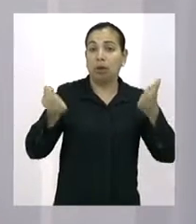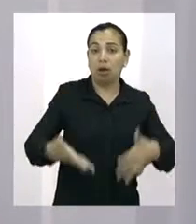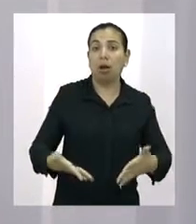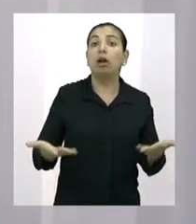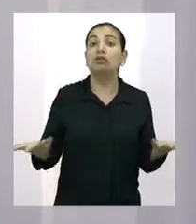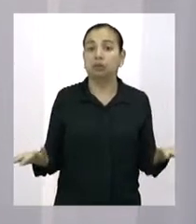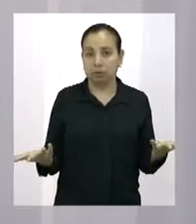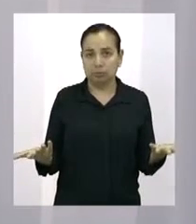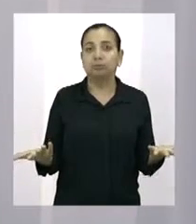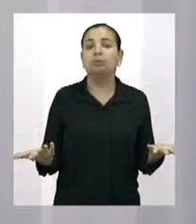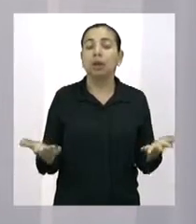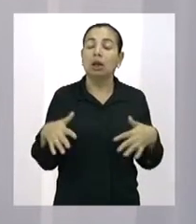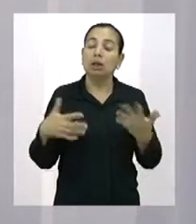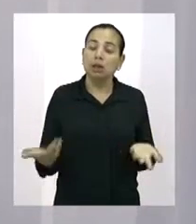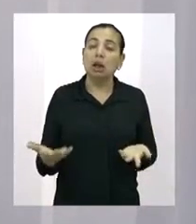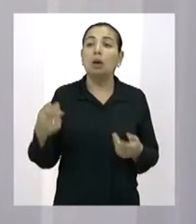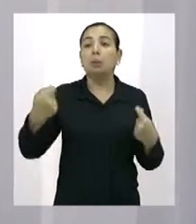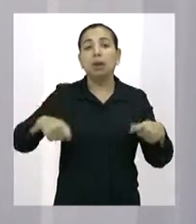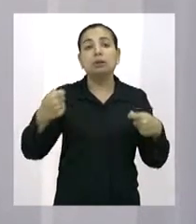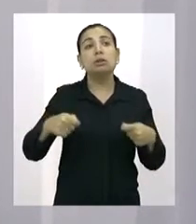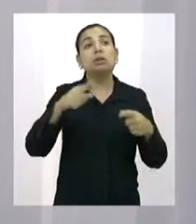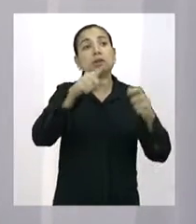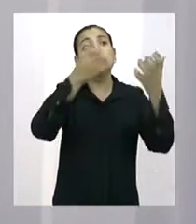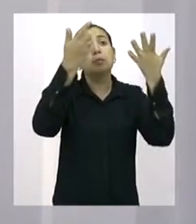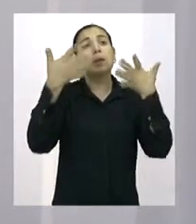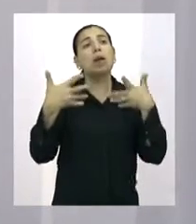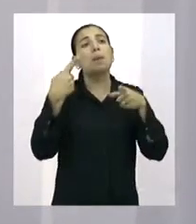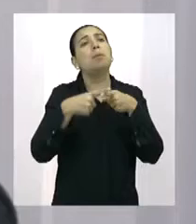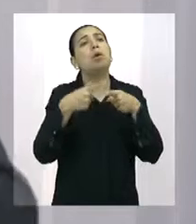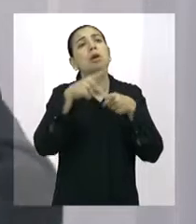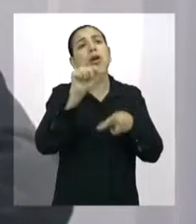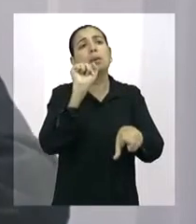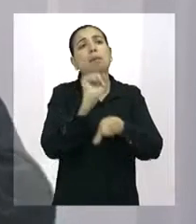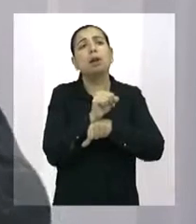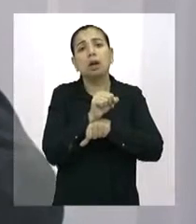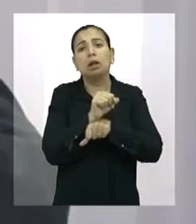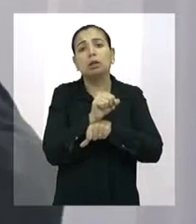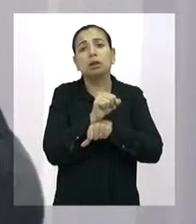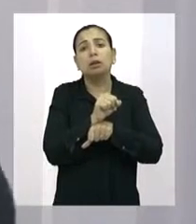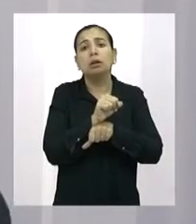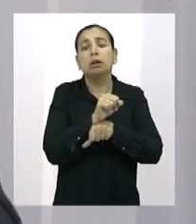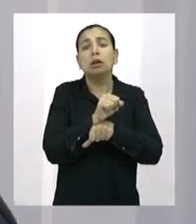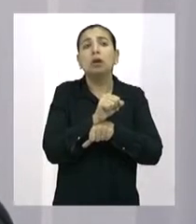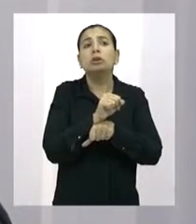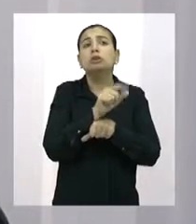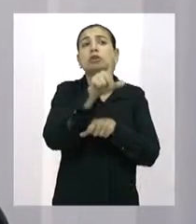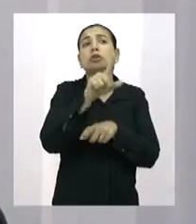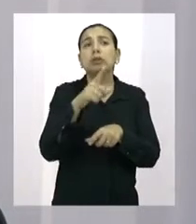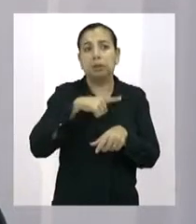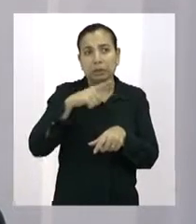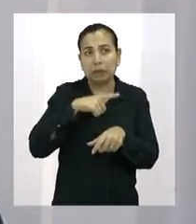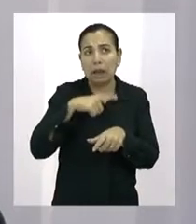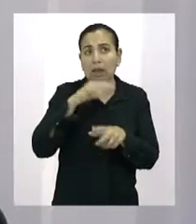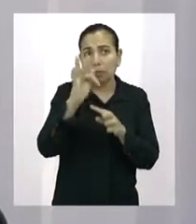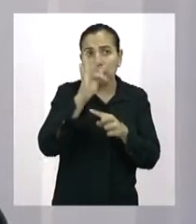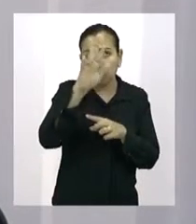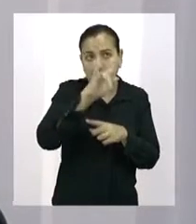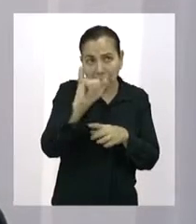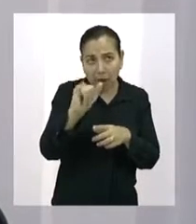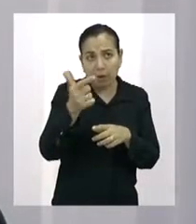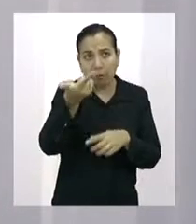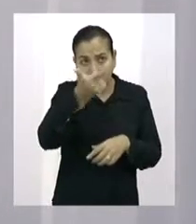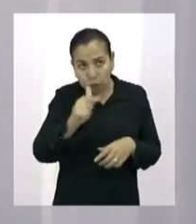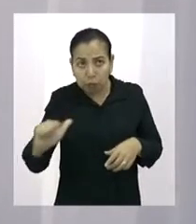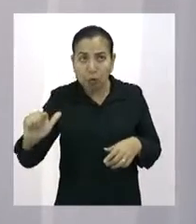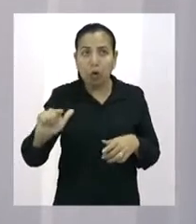que eles saibam por que aquela obra está parada, qual é o prazo que ela será reiniciada e o custo.